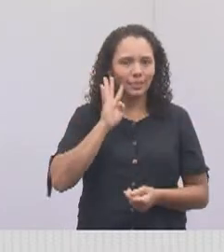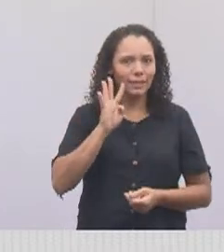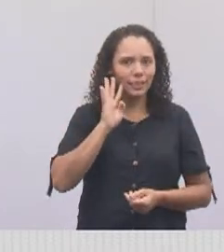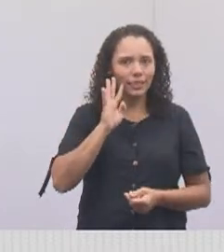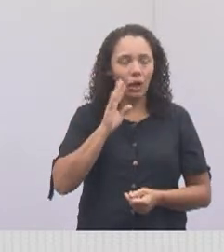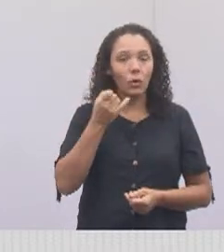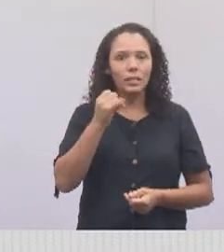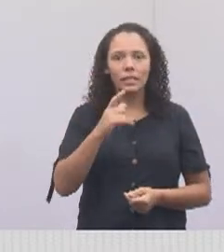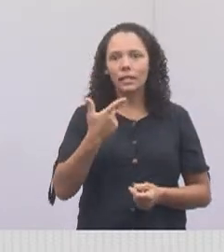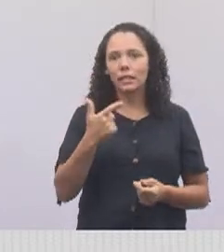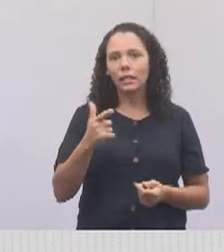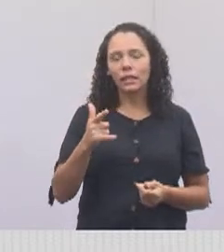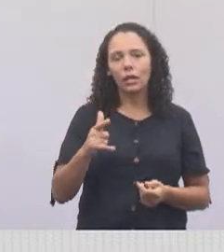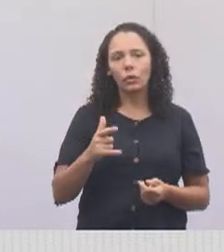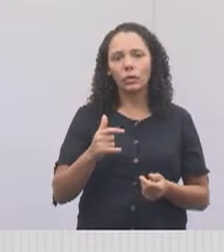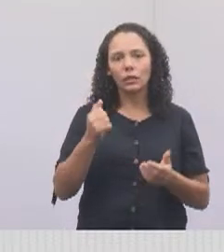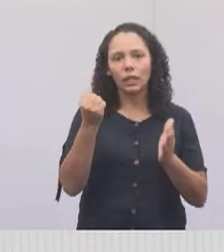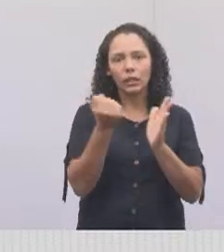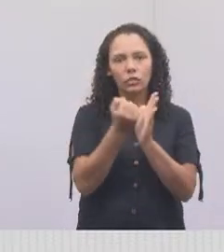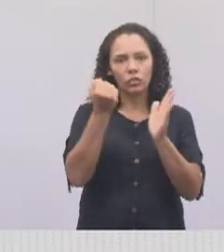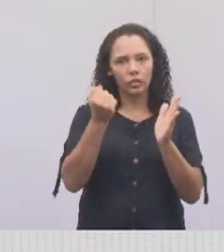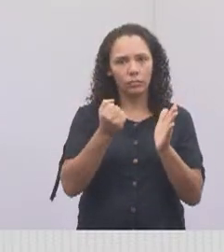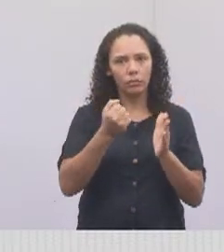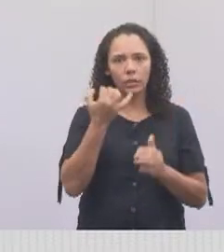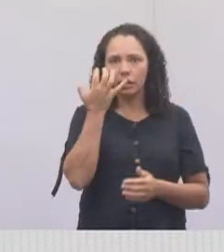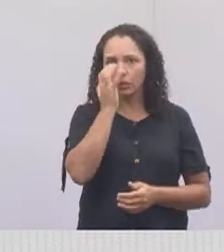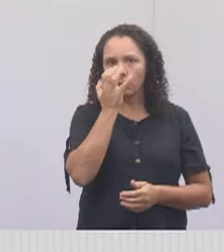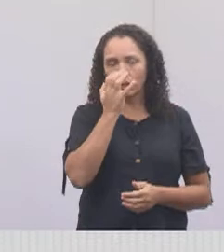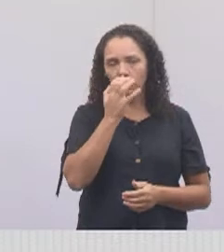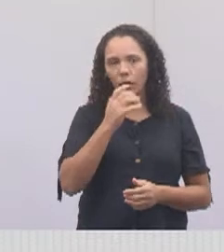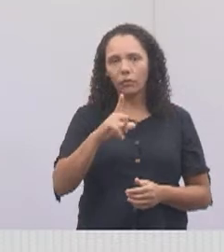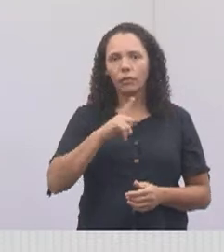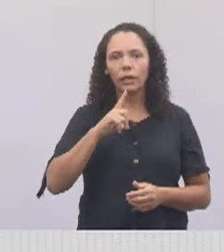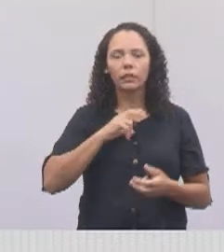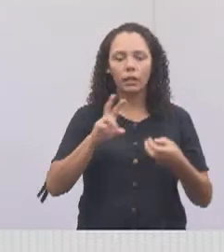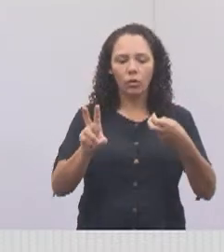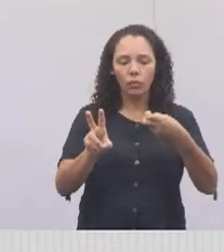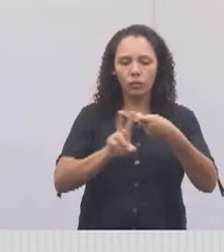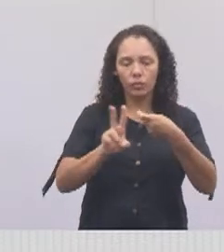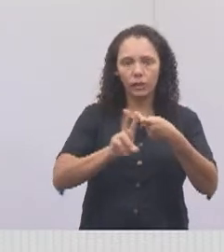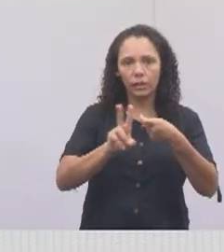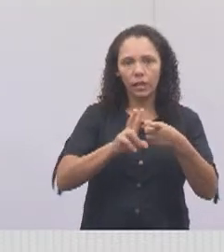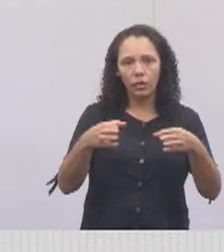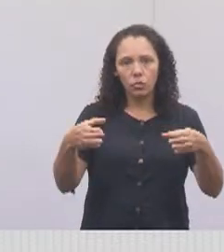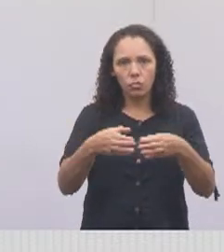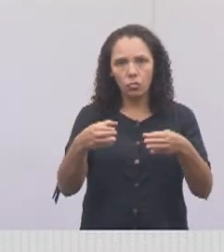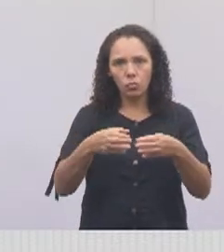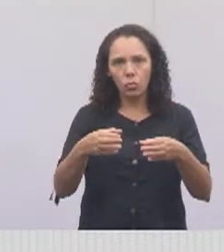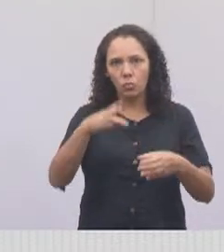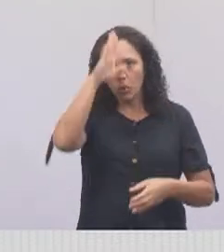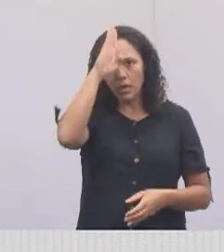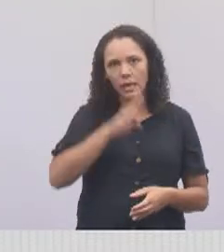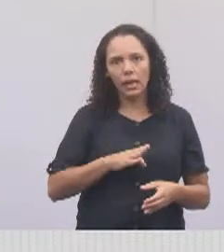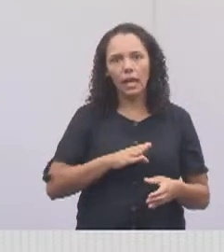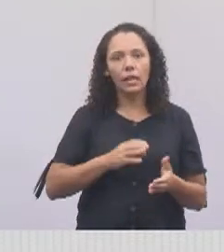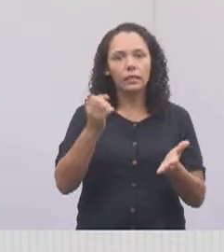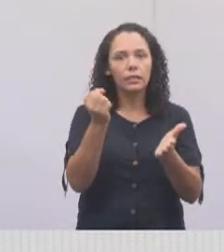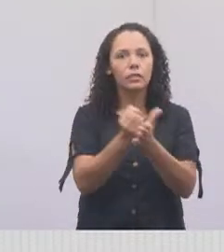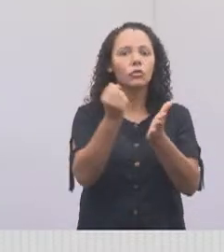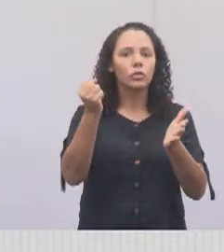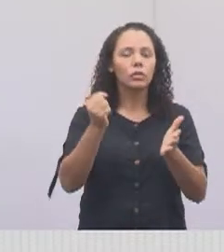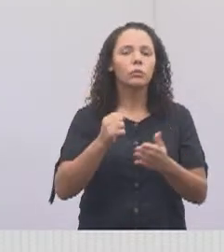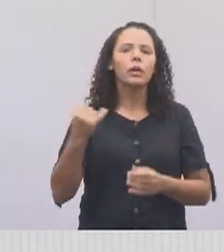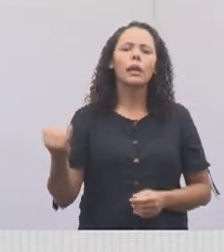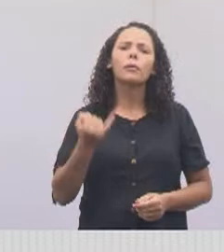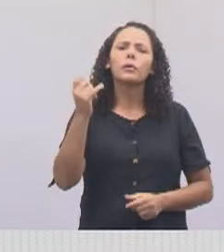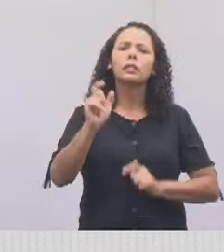chipado, nós vamos estar aqui com uma equipe veterinária para estar fazendo a chipagem do seu animal gratuitamente. Para que o chip